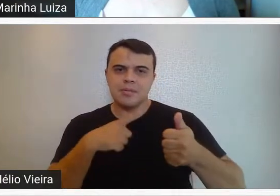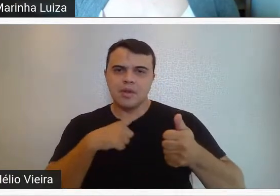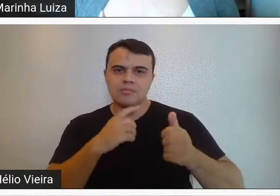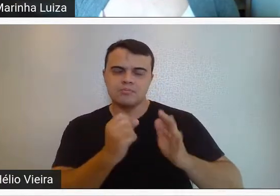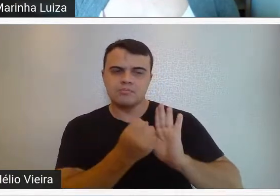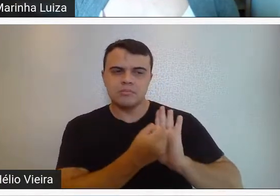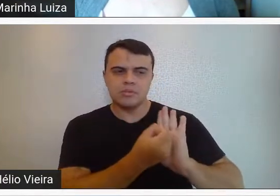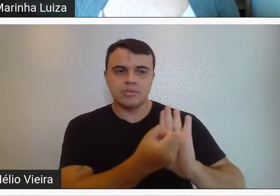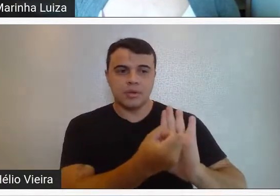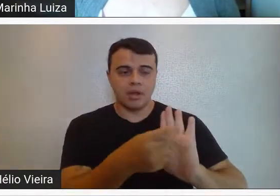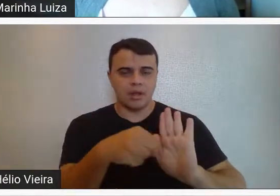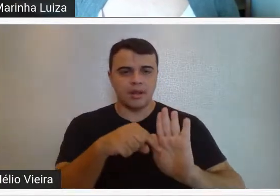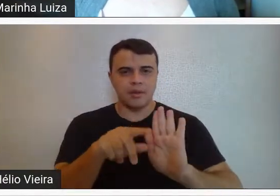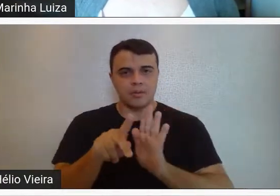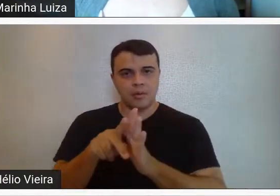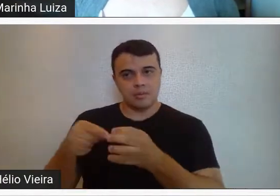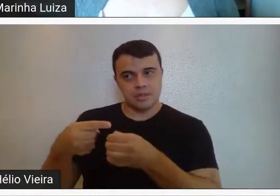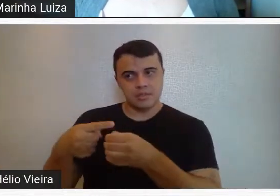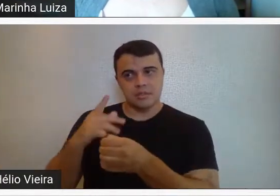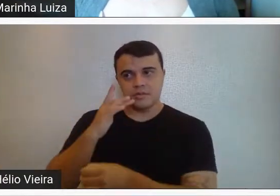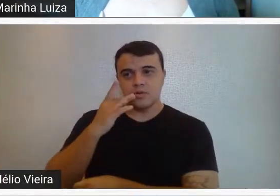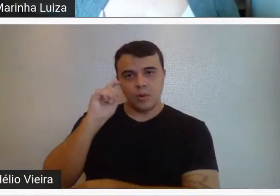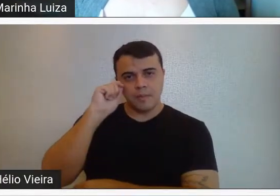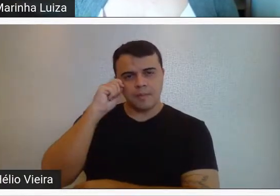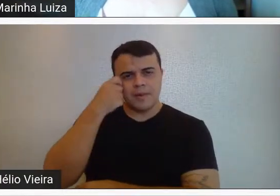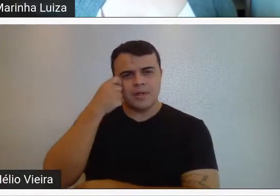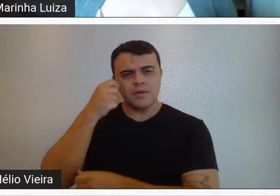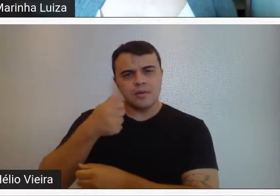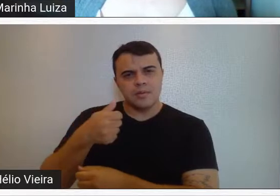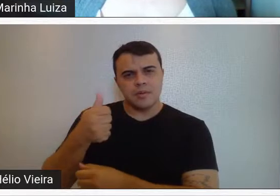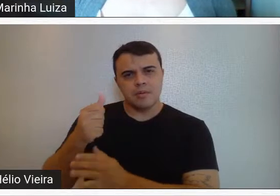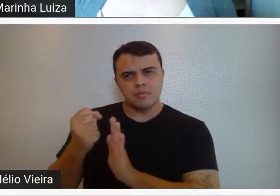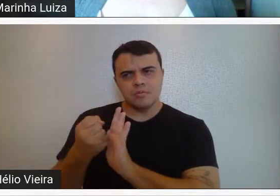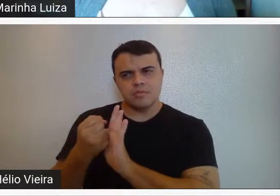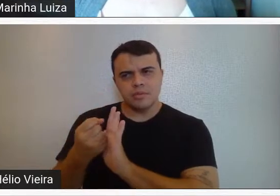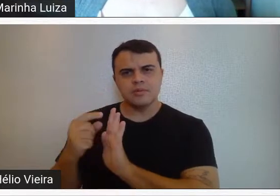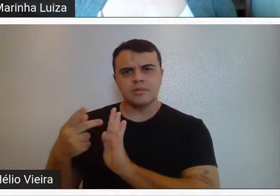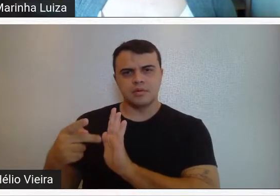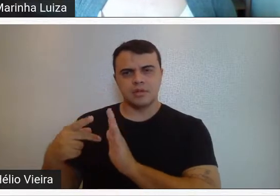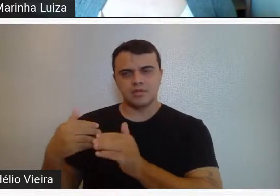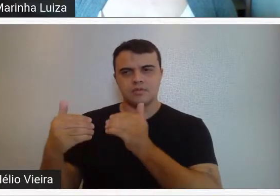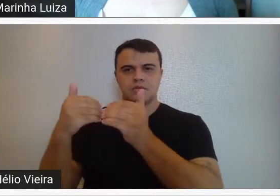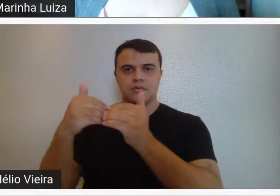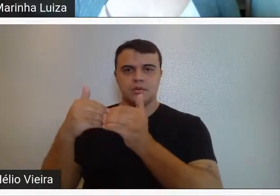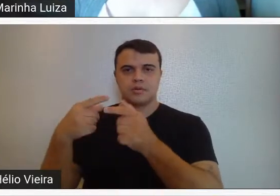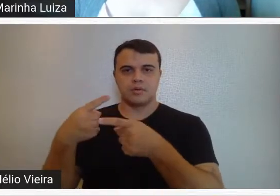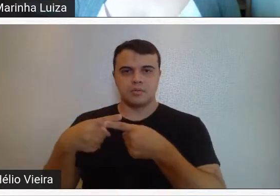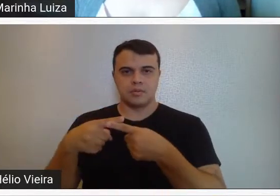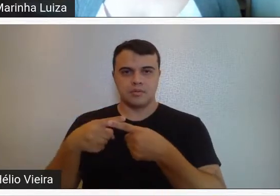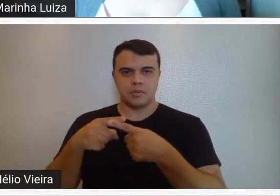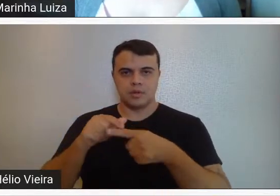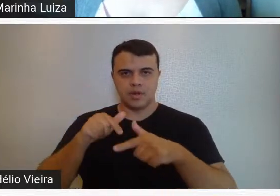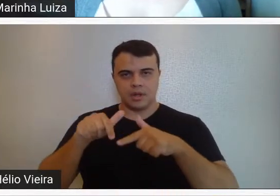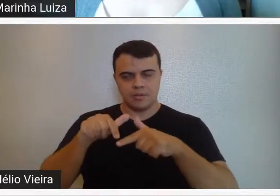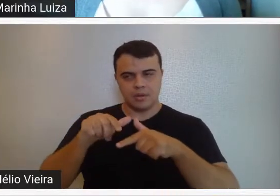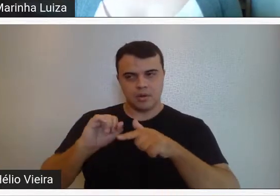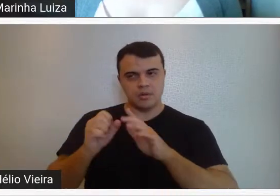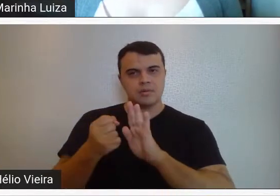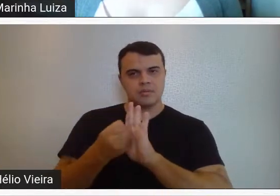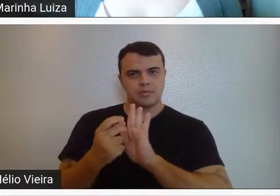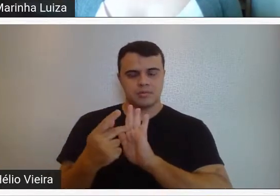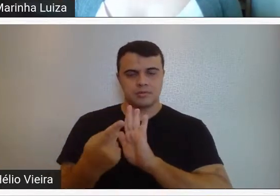inclusive a própria cidade de Ouro Preto, que é um dos primeiros tombamentos desenvolvidos pelo serviço do patrimônio.